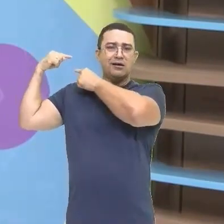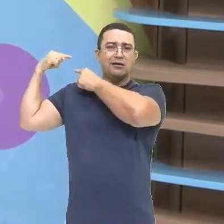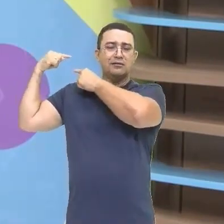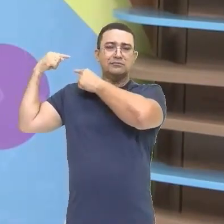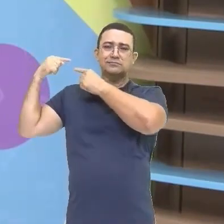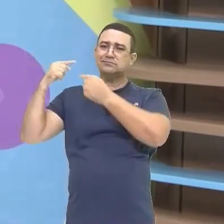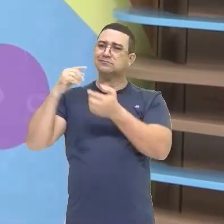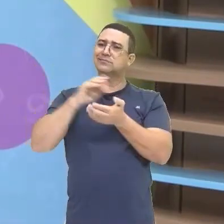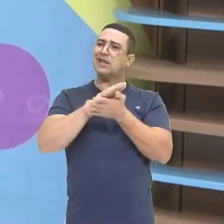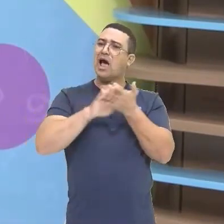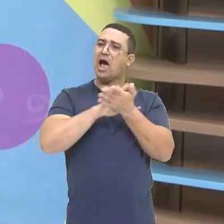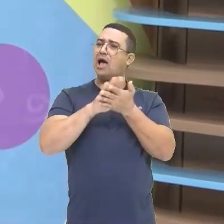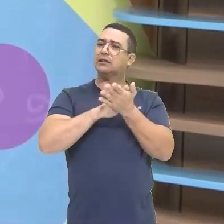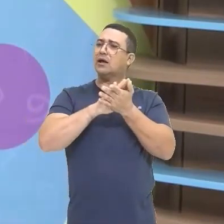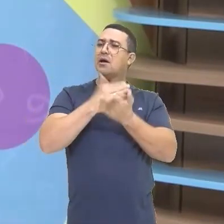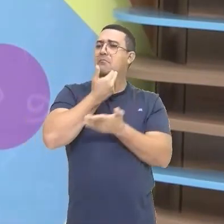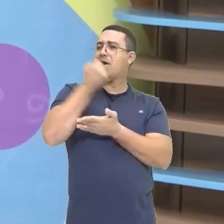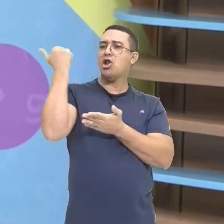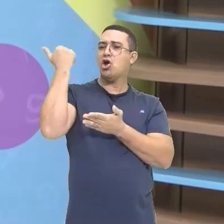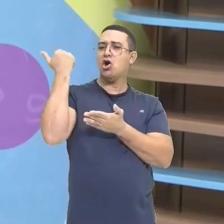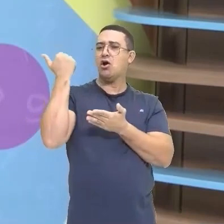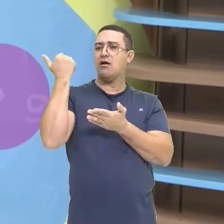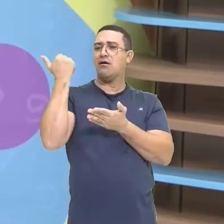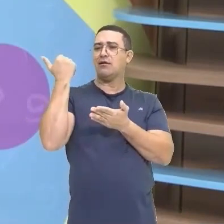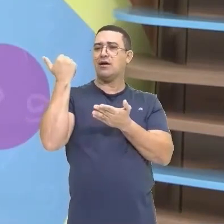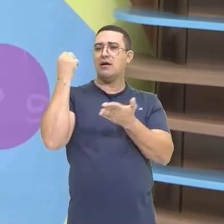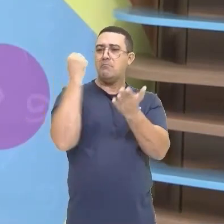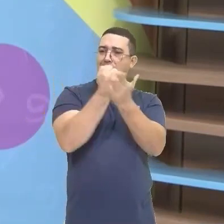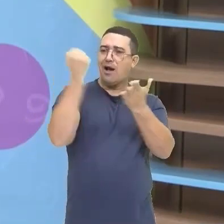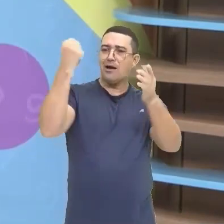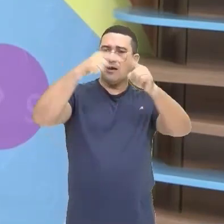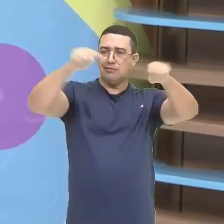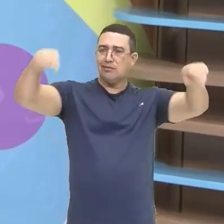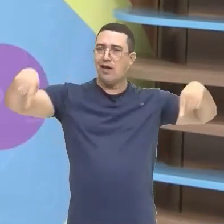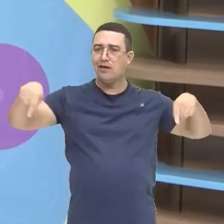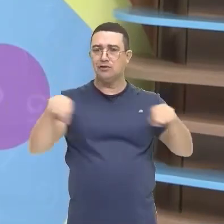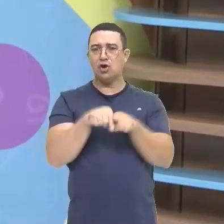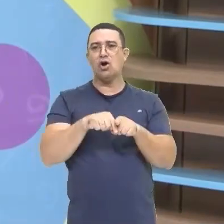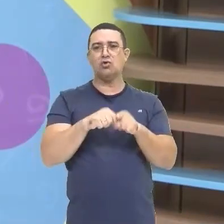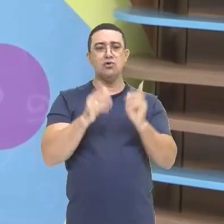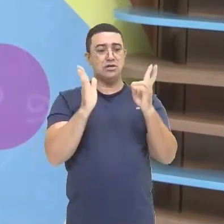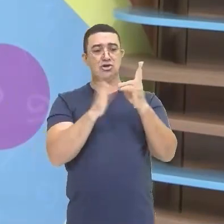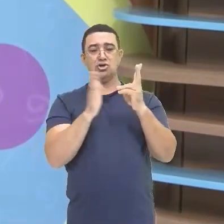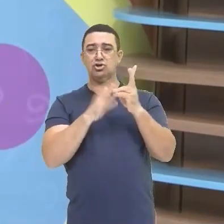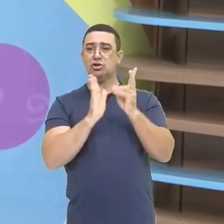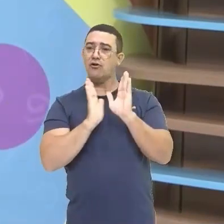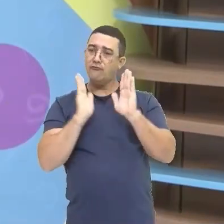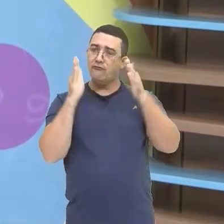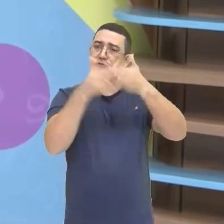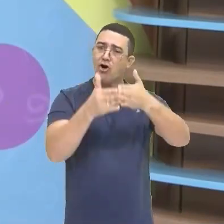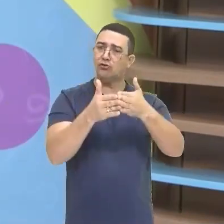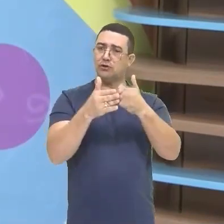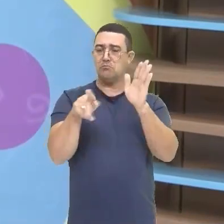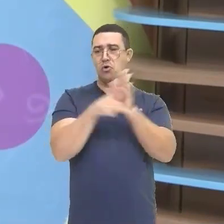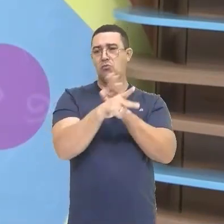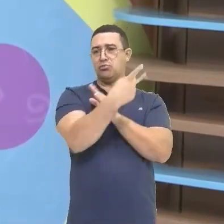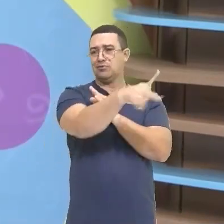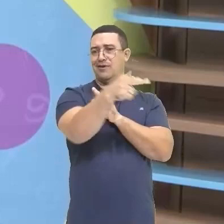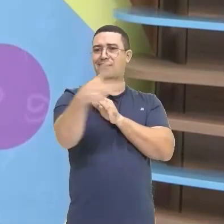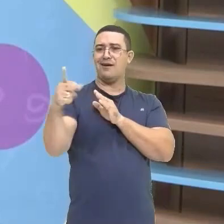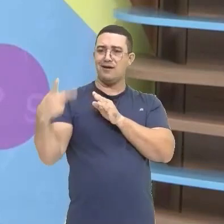Da demarcação Dos territórios indígenas Voltados aí Para a atividade De exploração